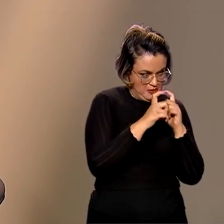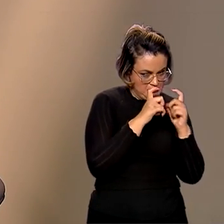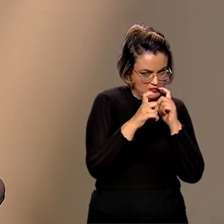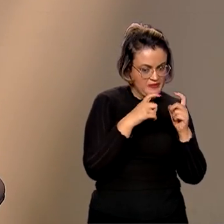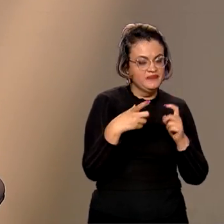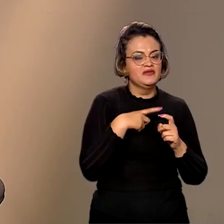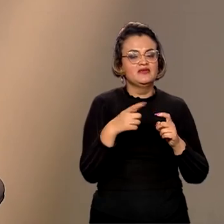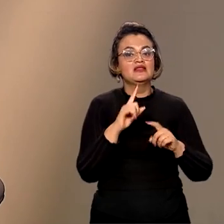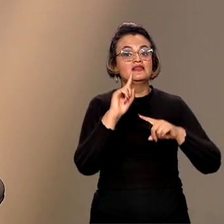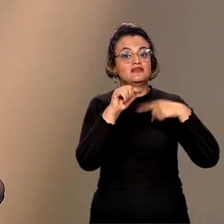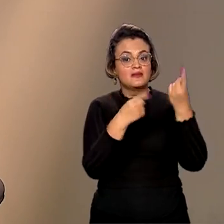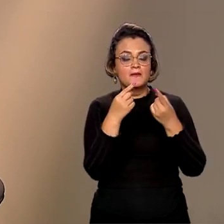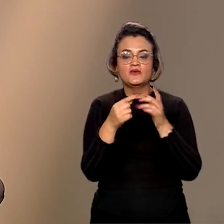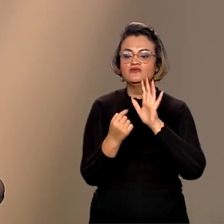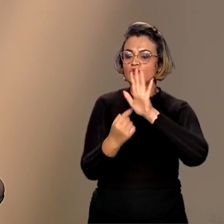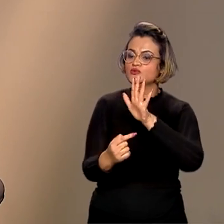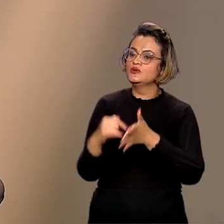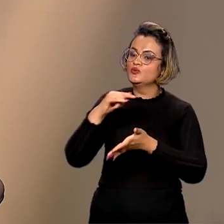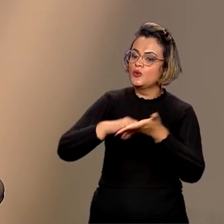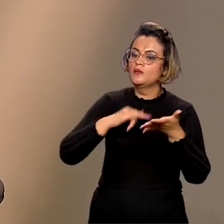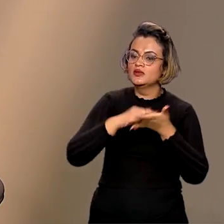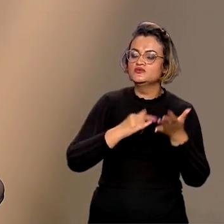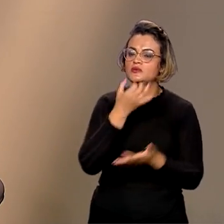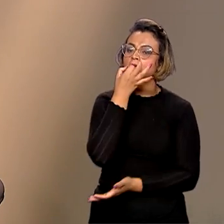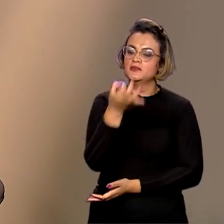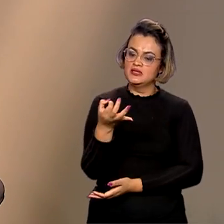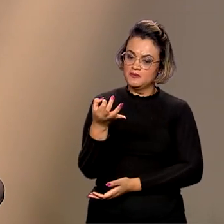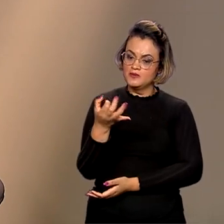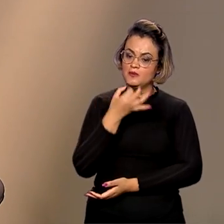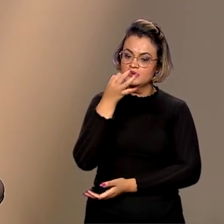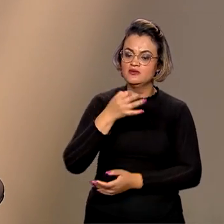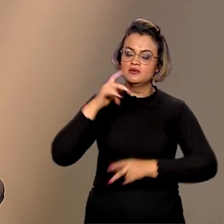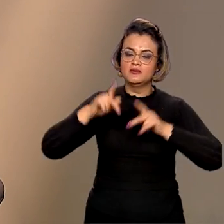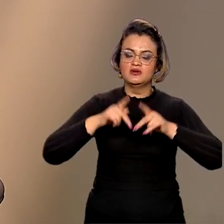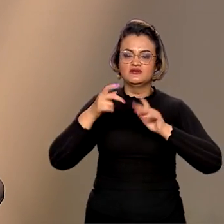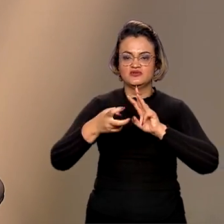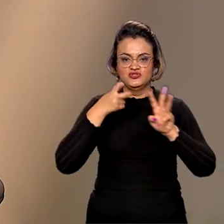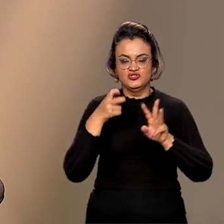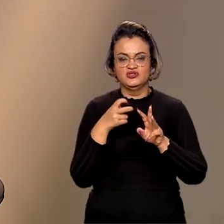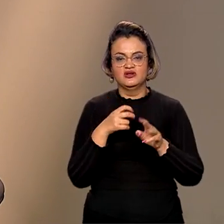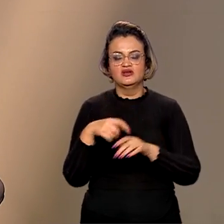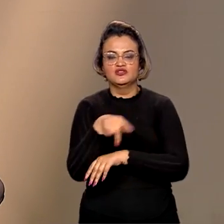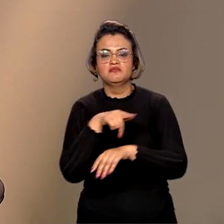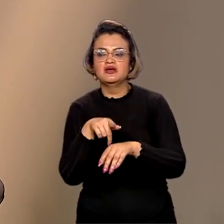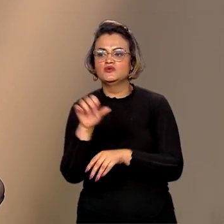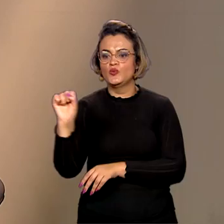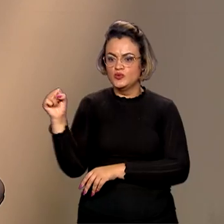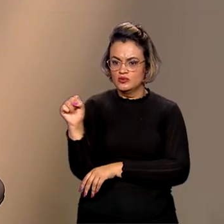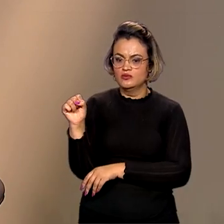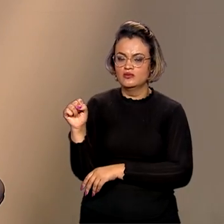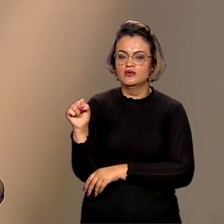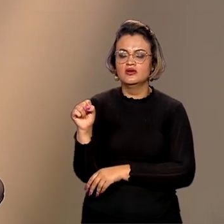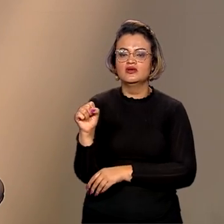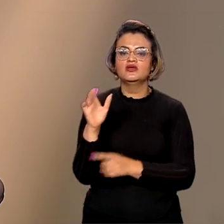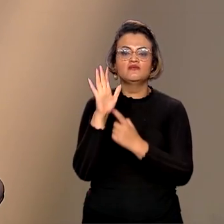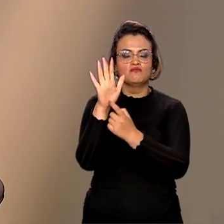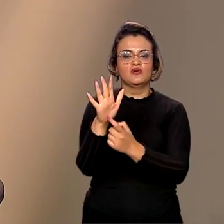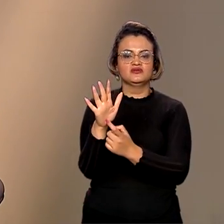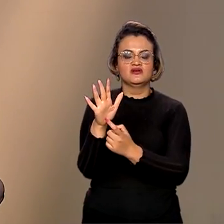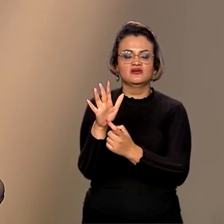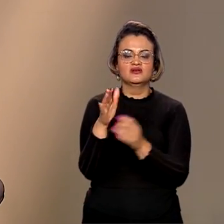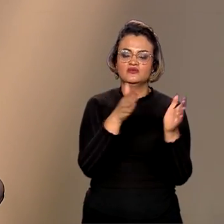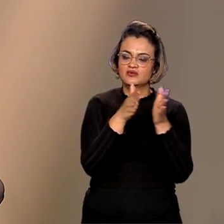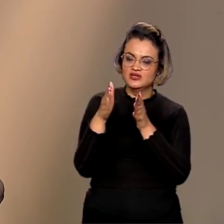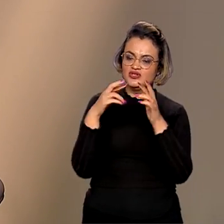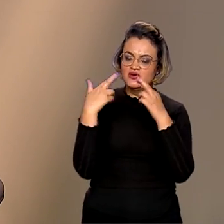terá um documento com a posição desses povos indígenas dos oito países que serão apresentados durante a cúpula